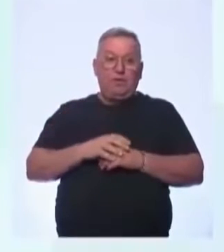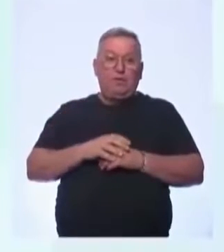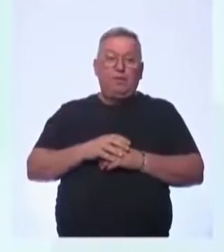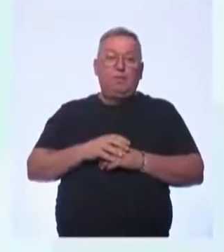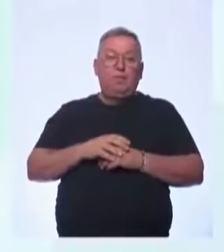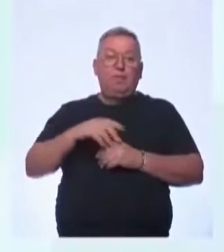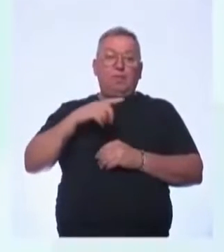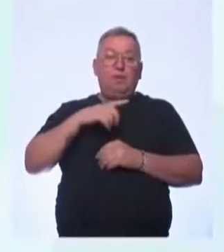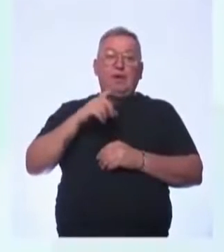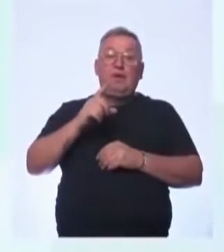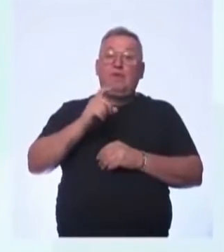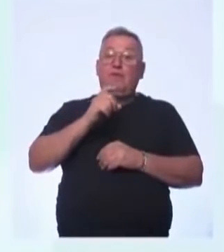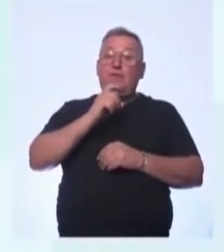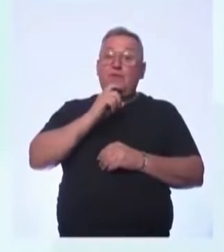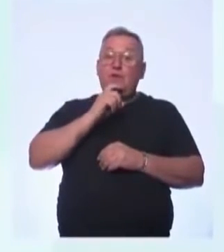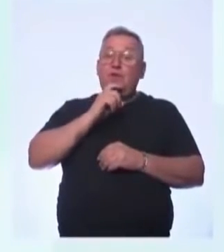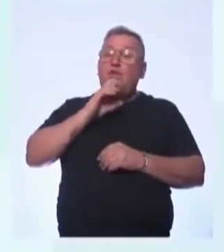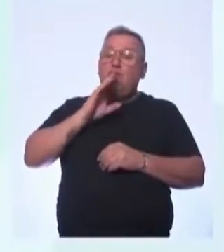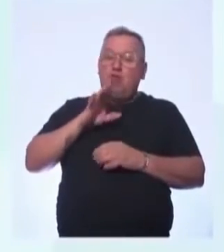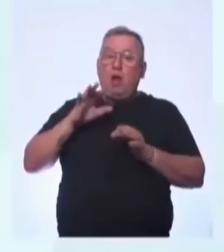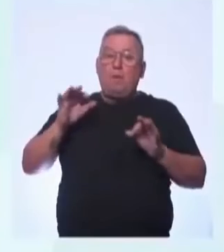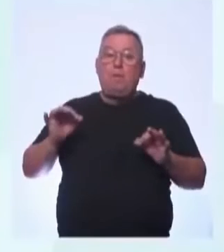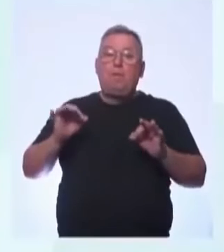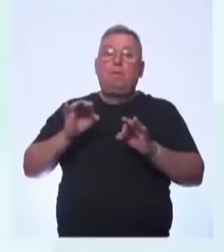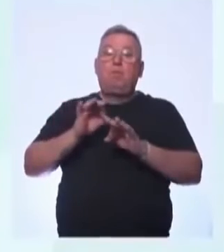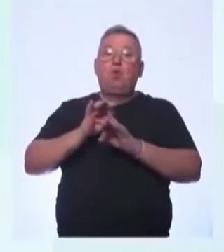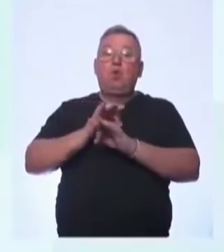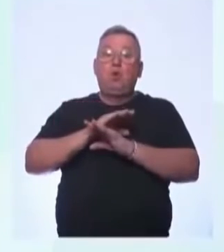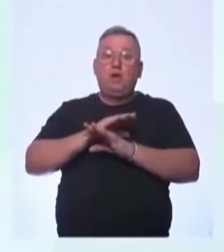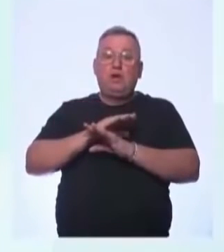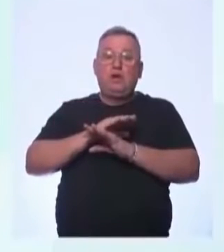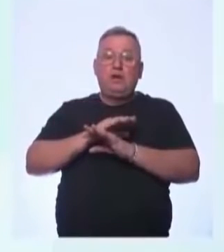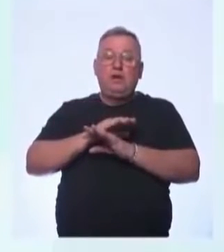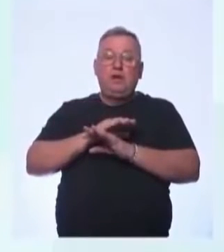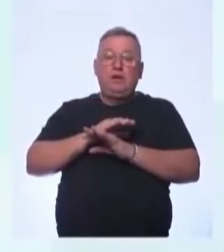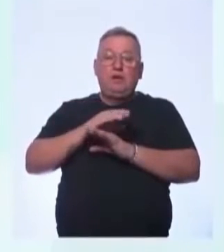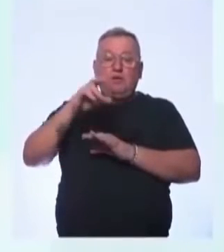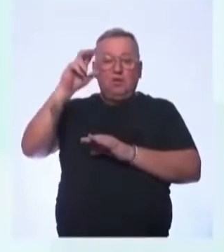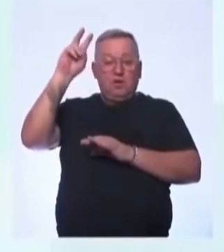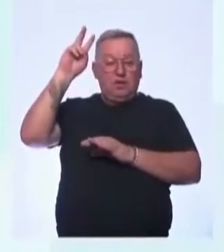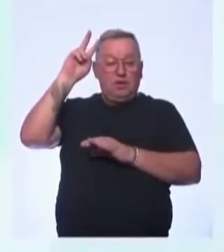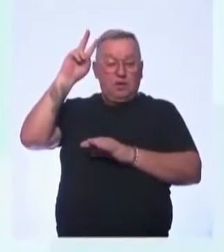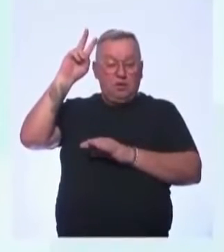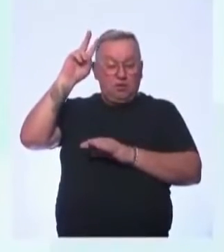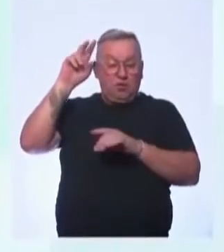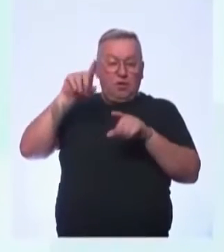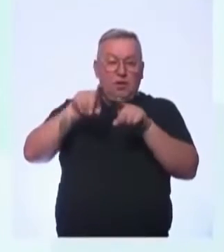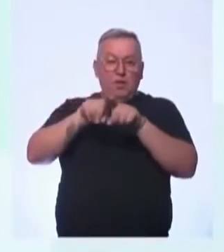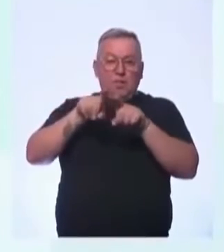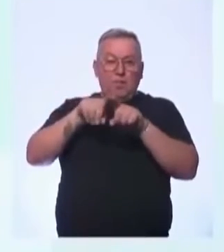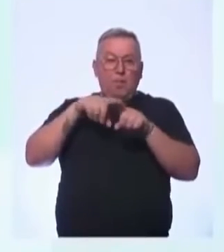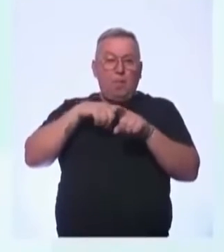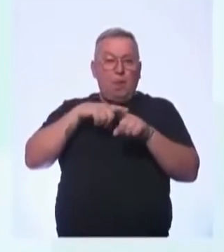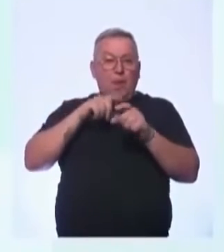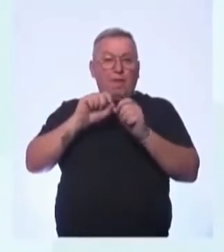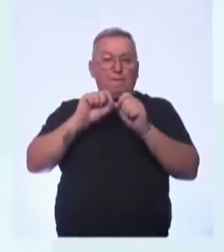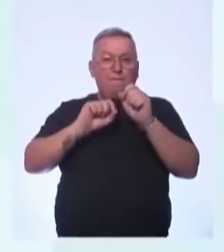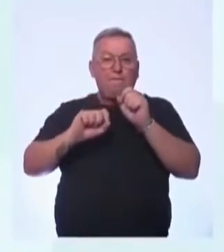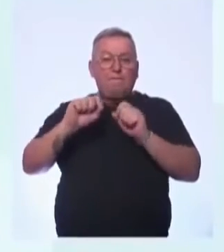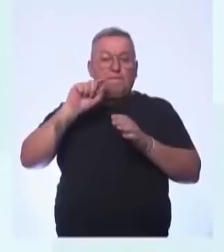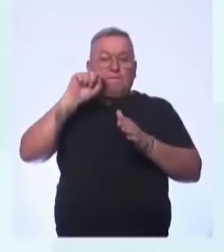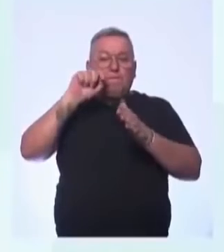em verde, sim, são aquelas reservas que já estão regularizadas através